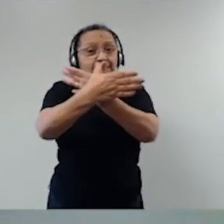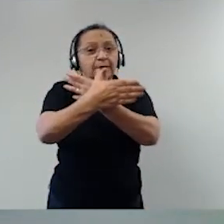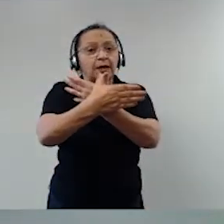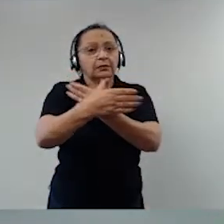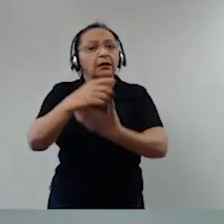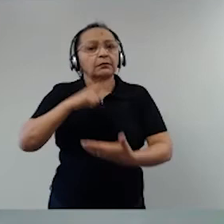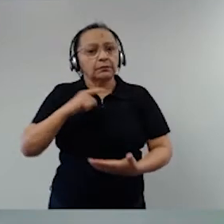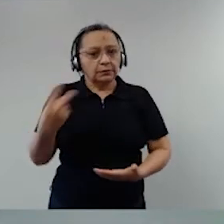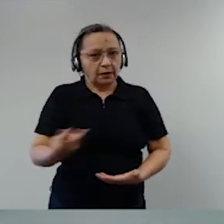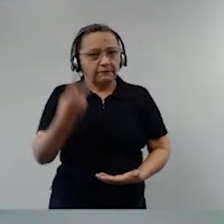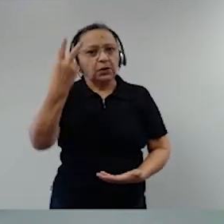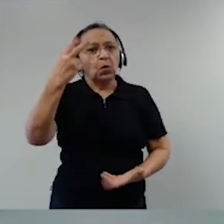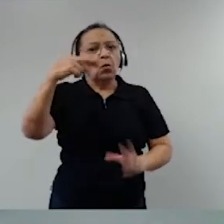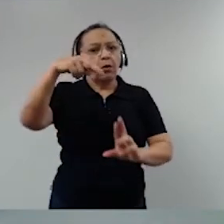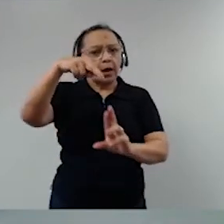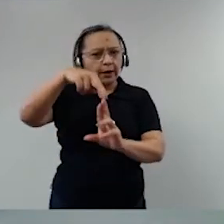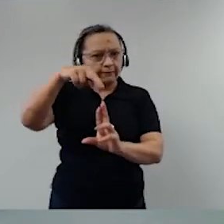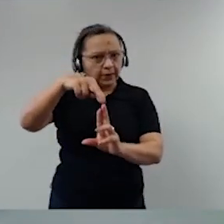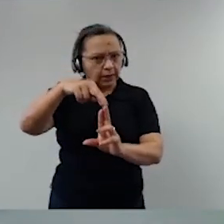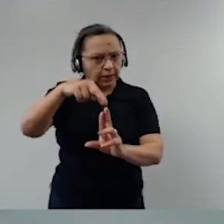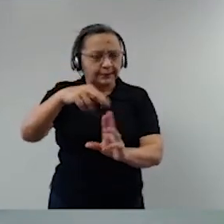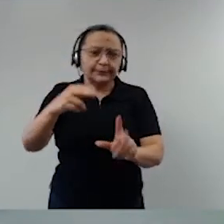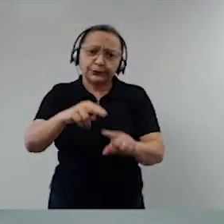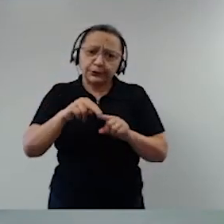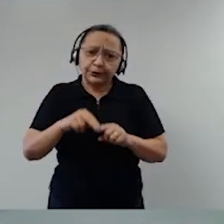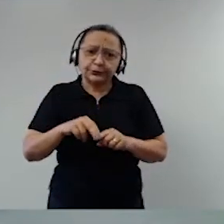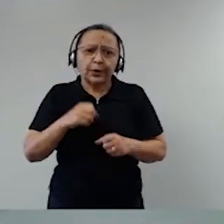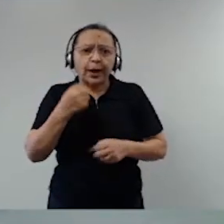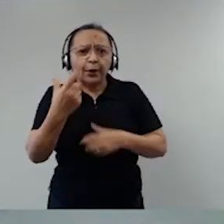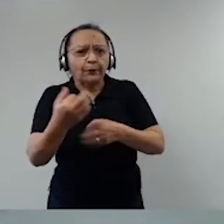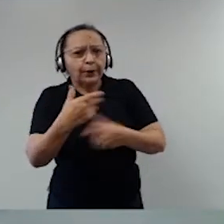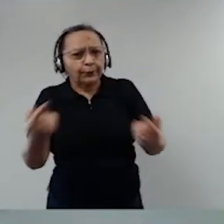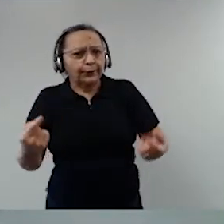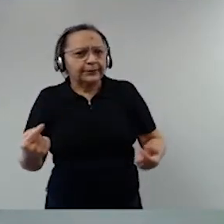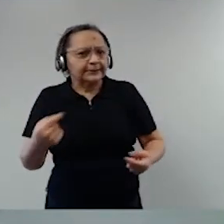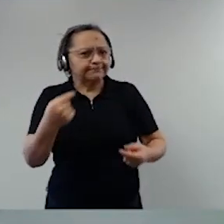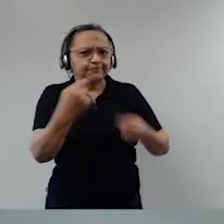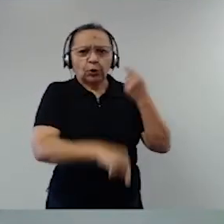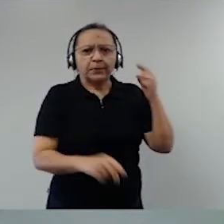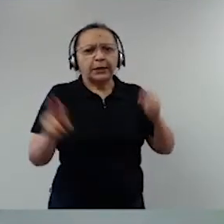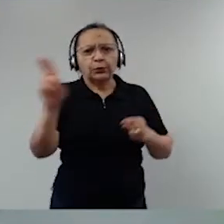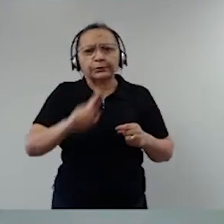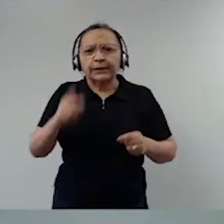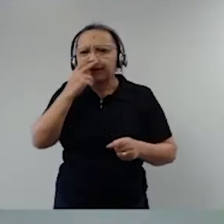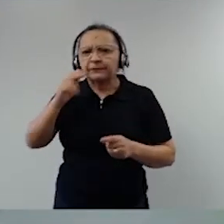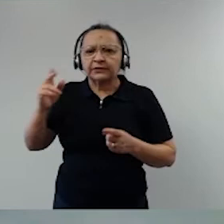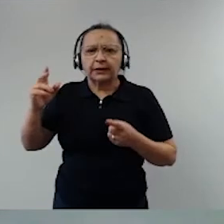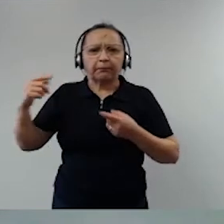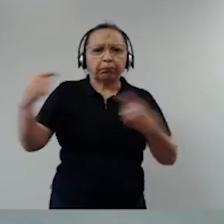muito grande e não é bom que isso aí seja utilizado politicamente para fazer pressão de um poder contra o outro ou contra os outros.